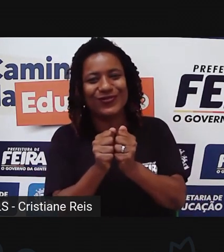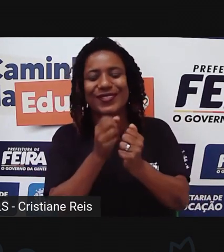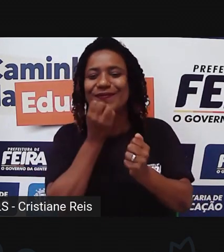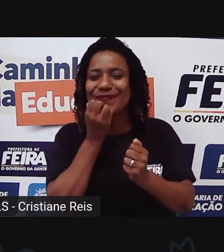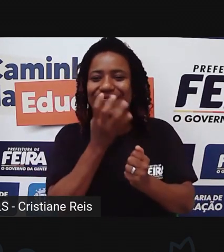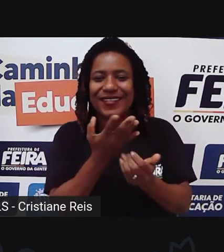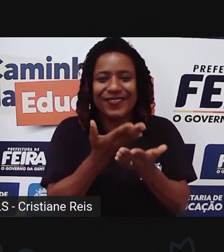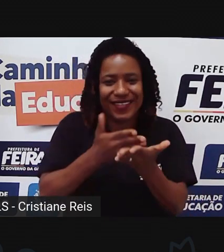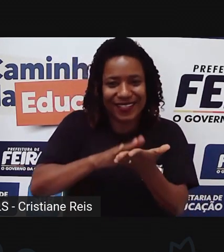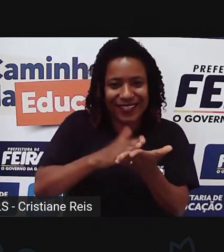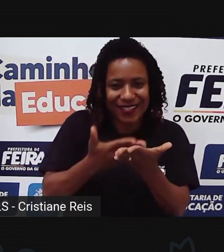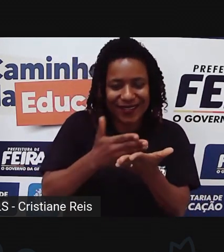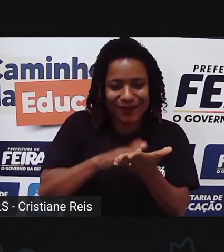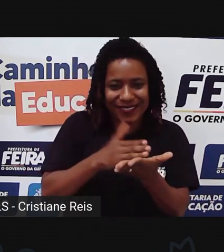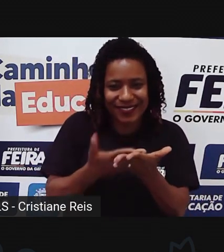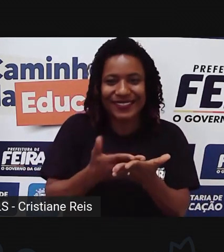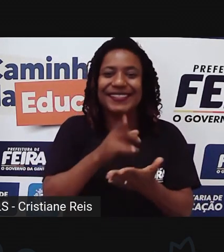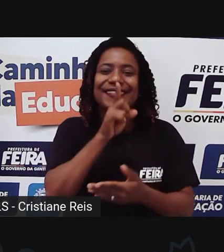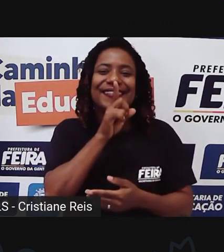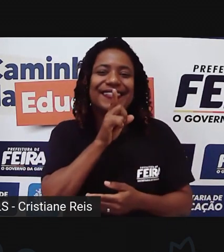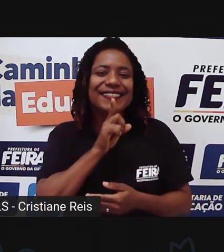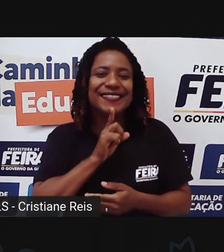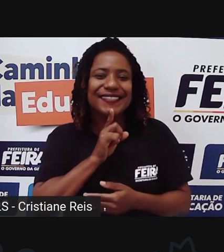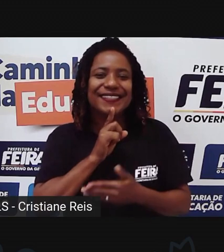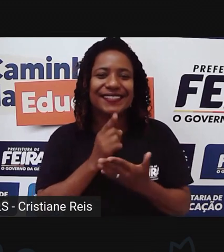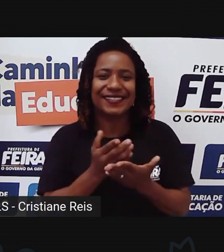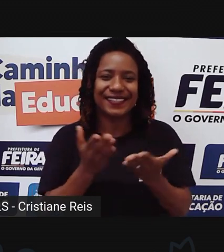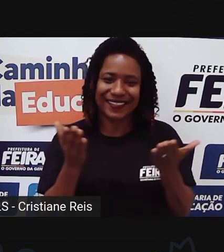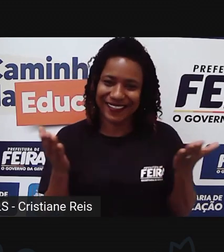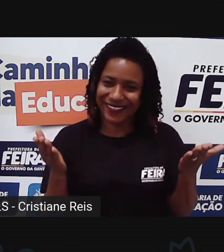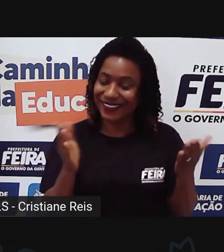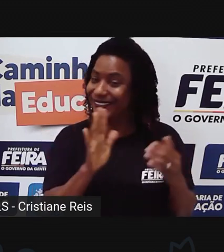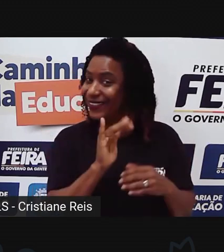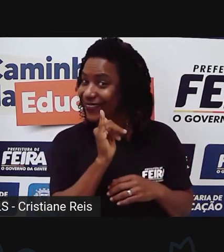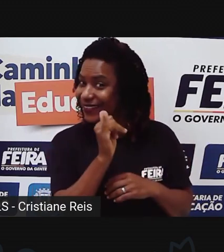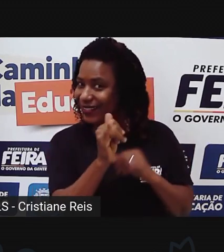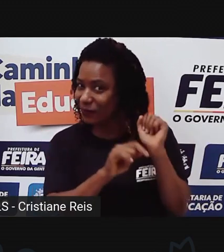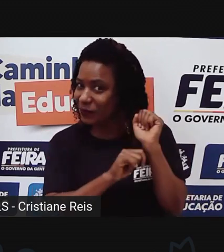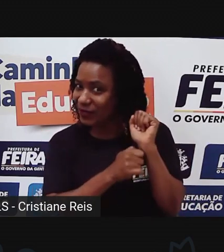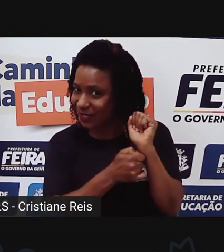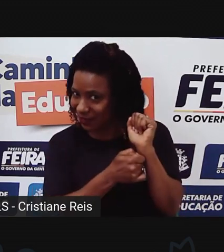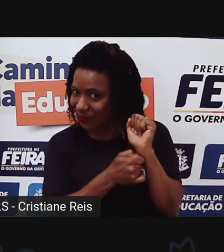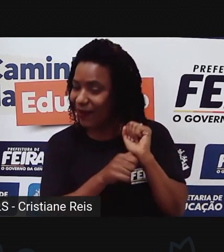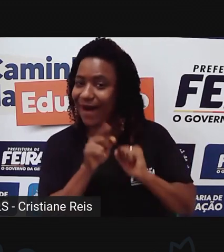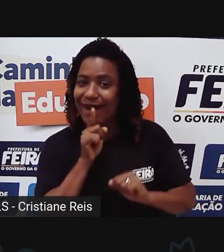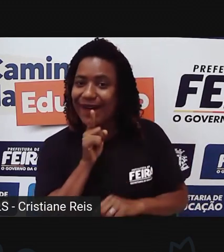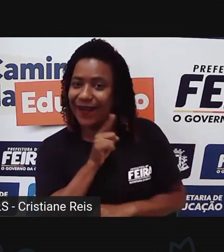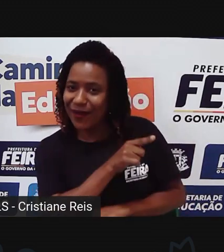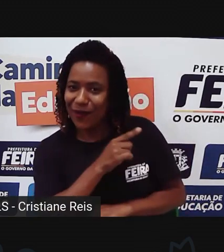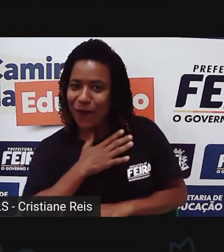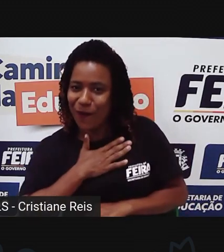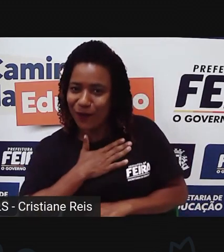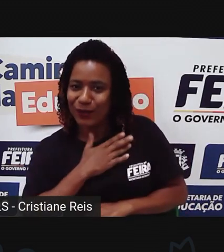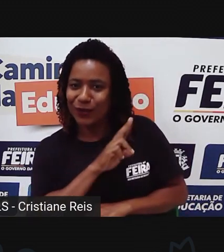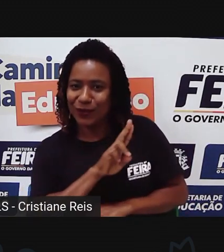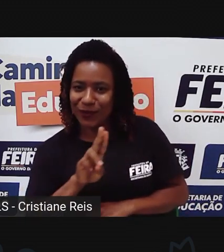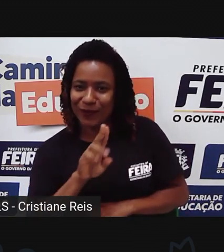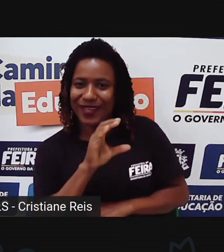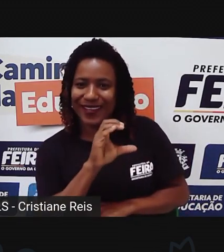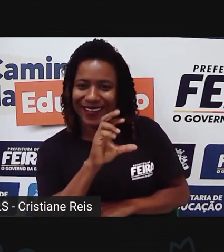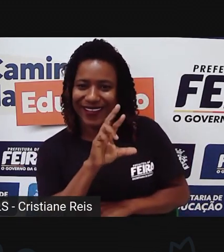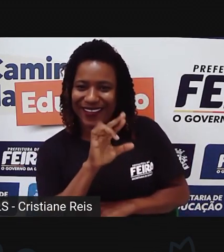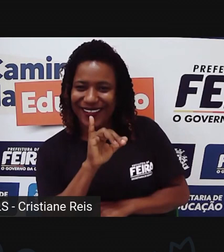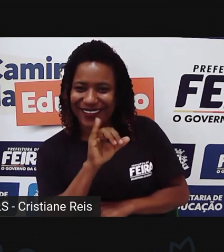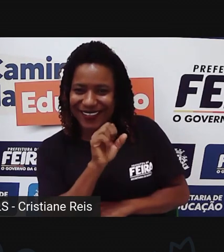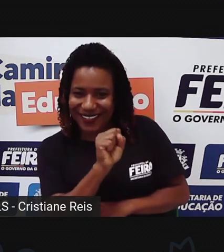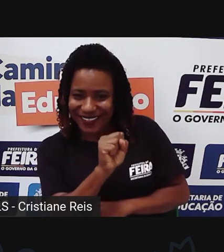Cristiane, a intérprete da aula de hoje. E vou contar um segredo para vocês. Ela gosta de ser chamada de Cris, viu? Carinhosamente ser chamada